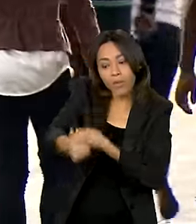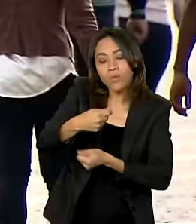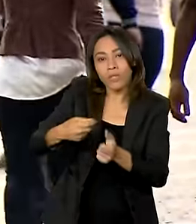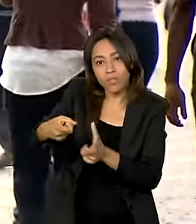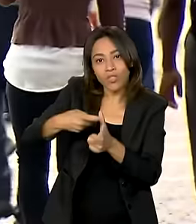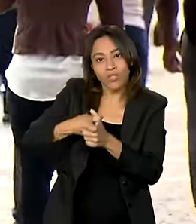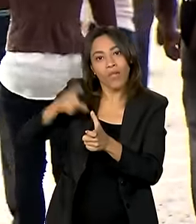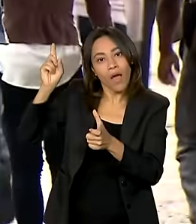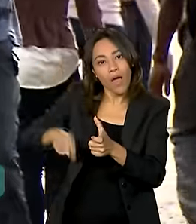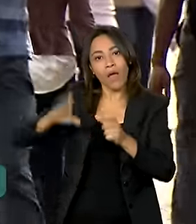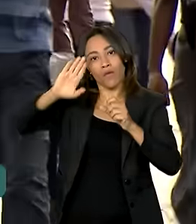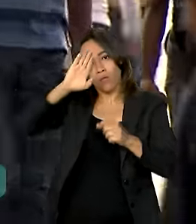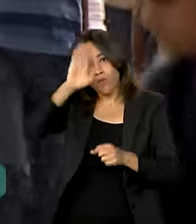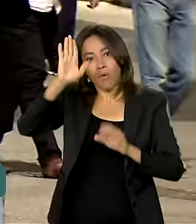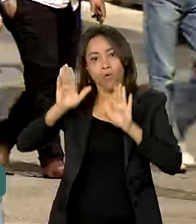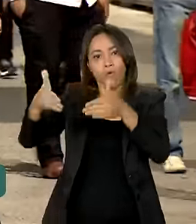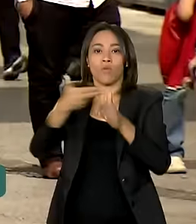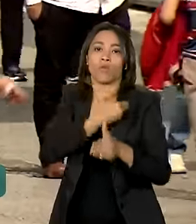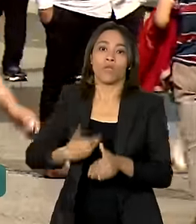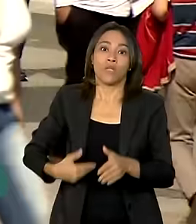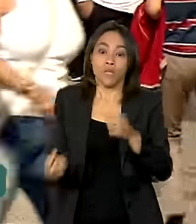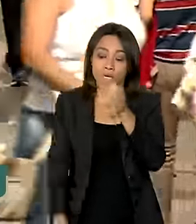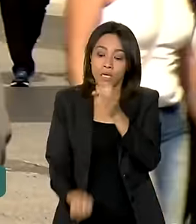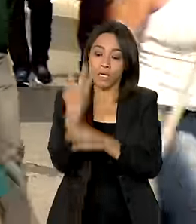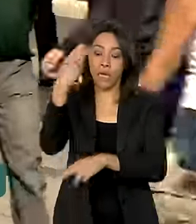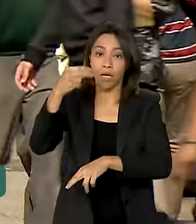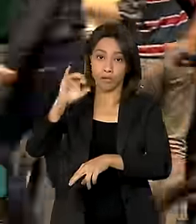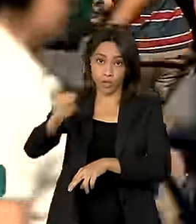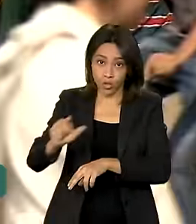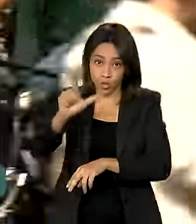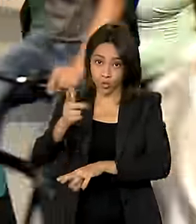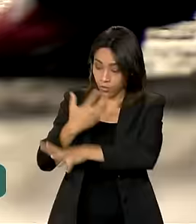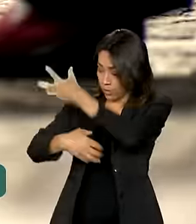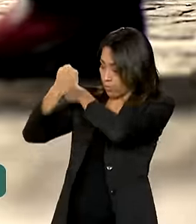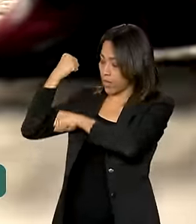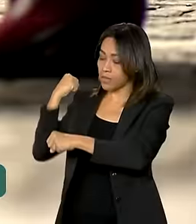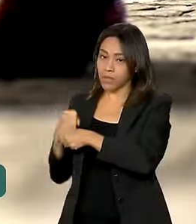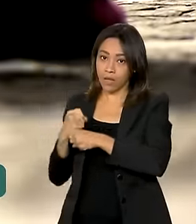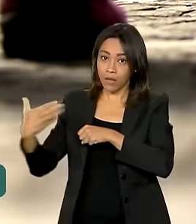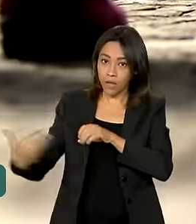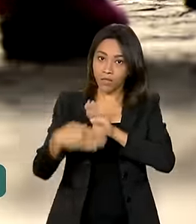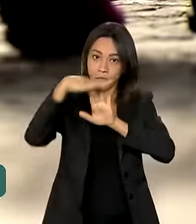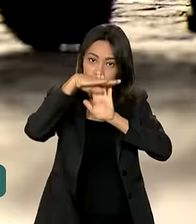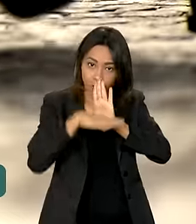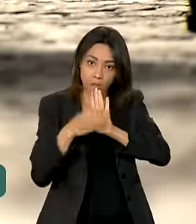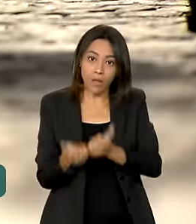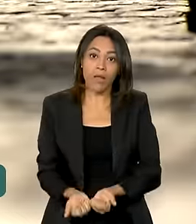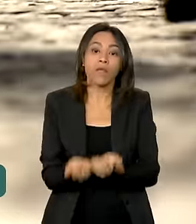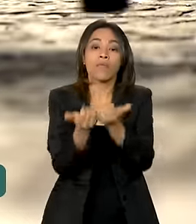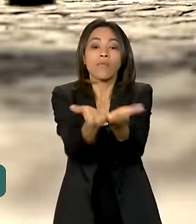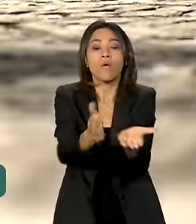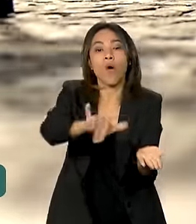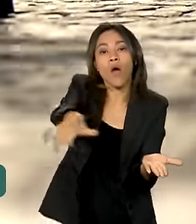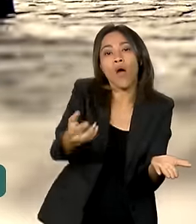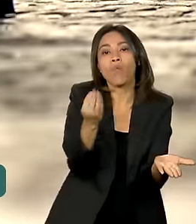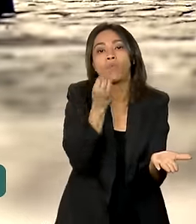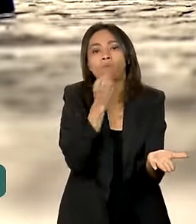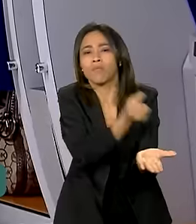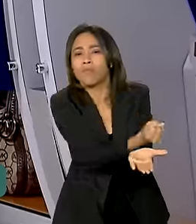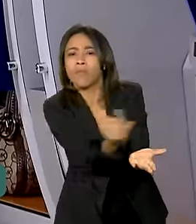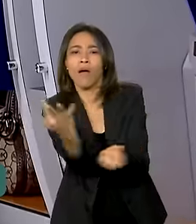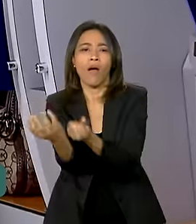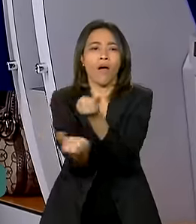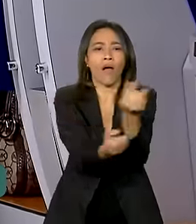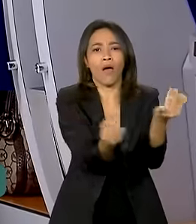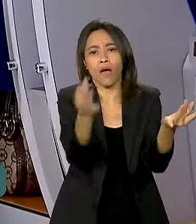prioridade. Criado em julho do ano passado, o Desenrola Brasil, por exemplo, deu a oportunidade para milhares de pessoas